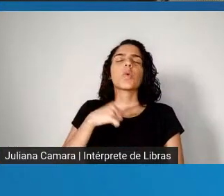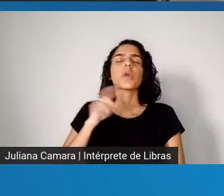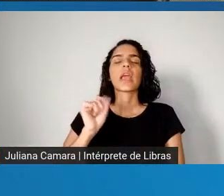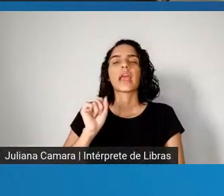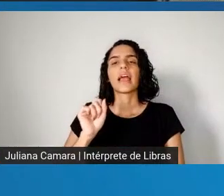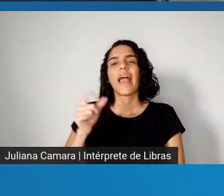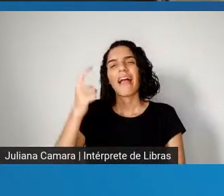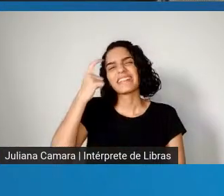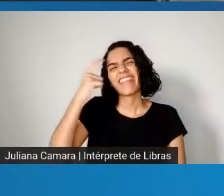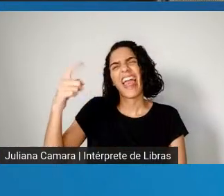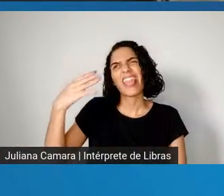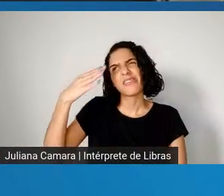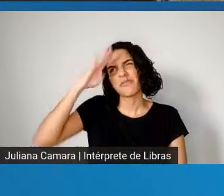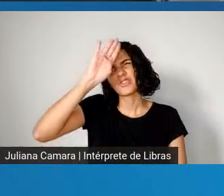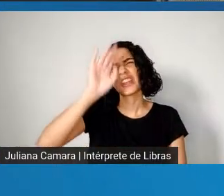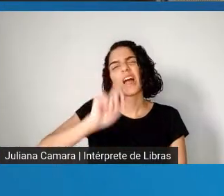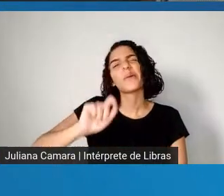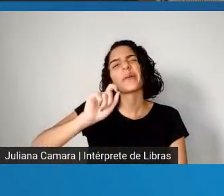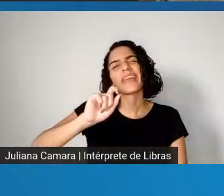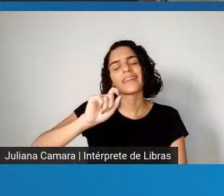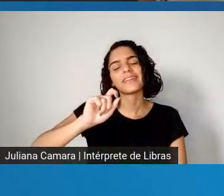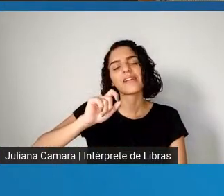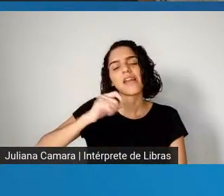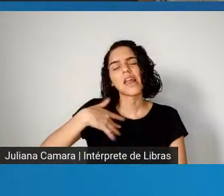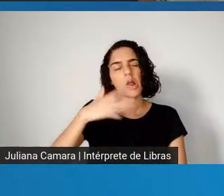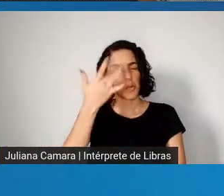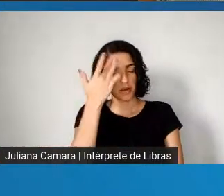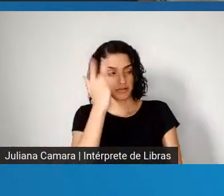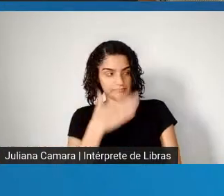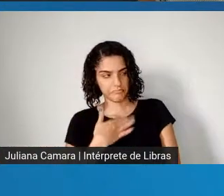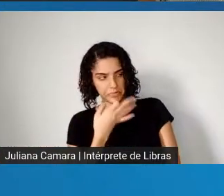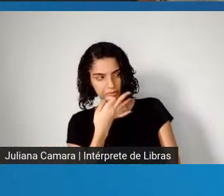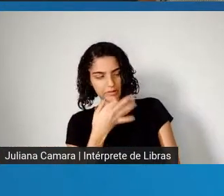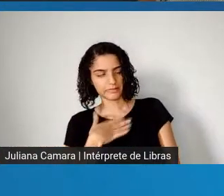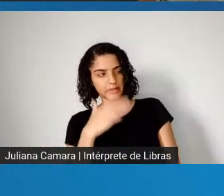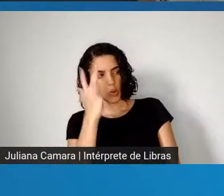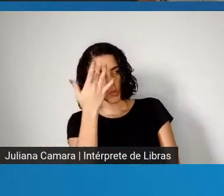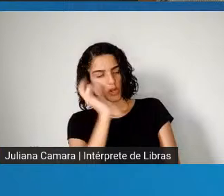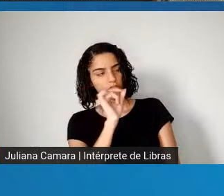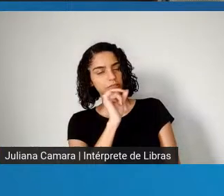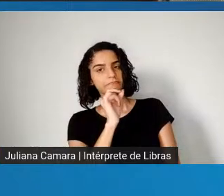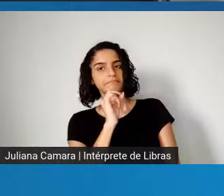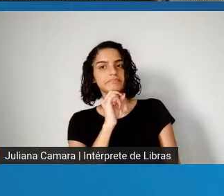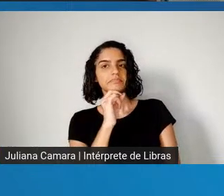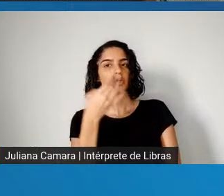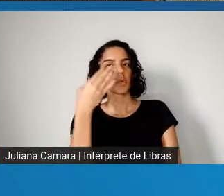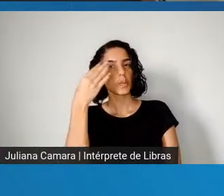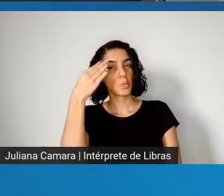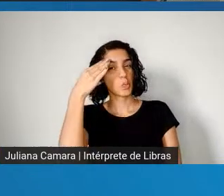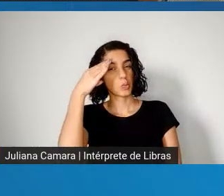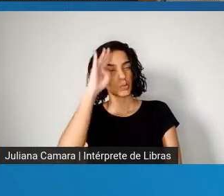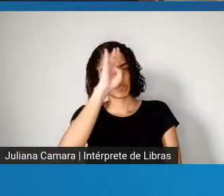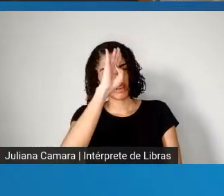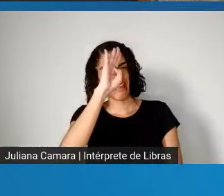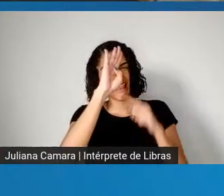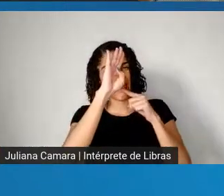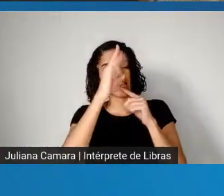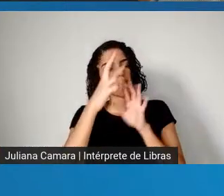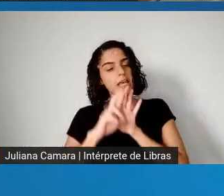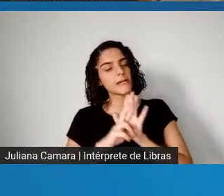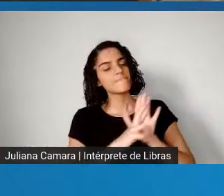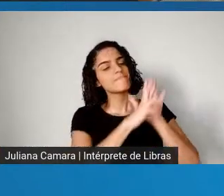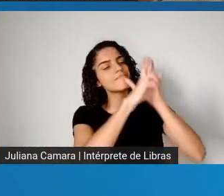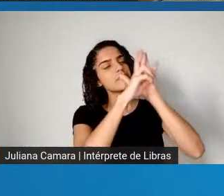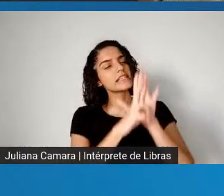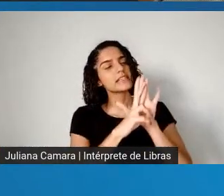aquela. Eu acho, Ligia, que o Bolsonaro, eu fico pássimo em ter 24%, mas o Bolsonaro representa uma certa